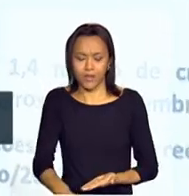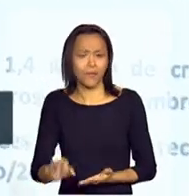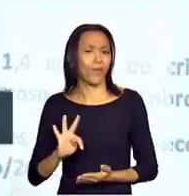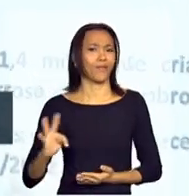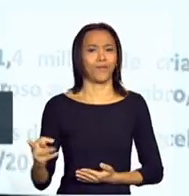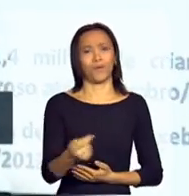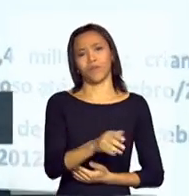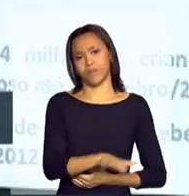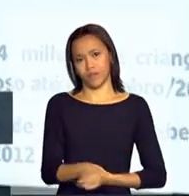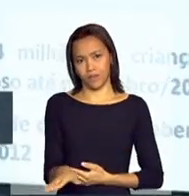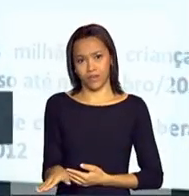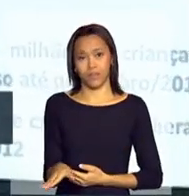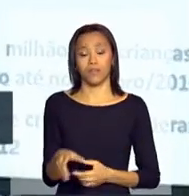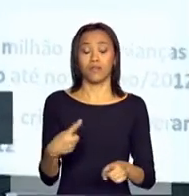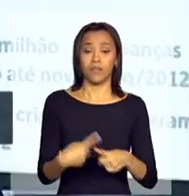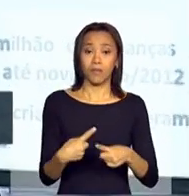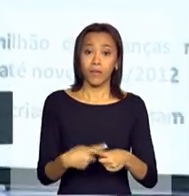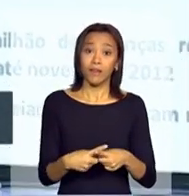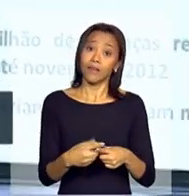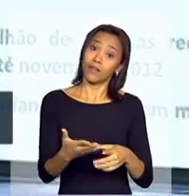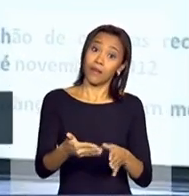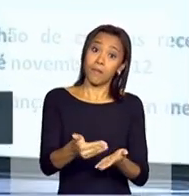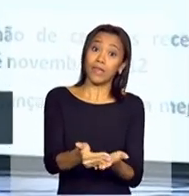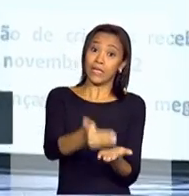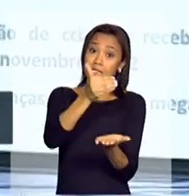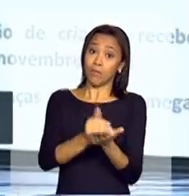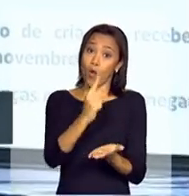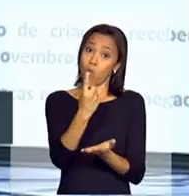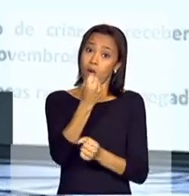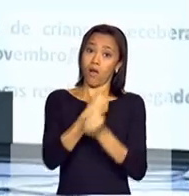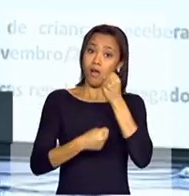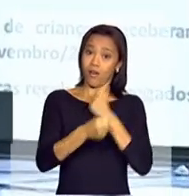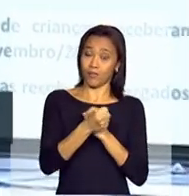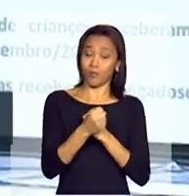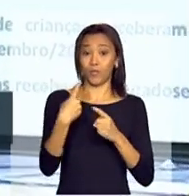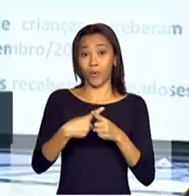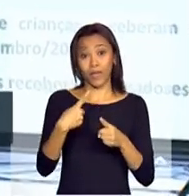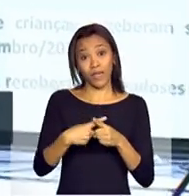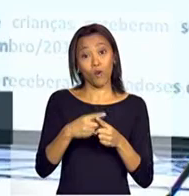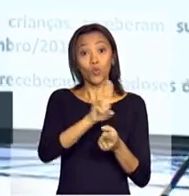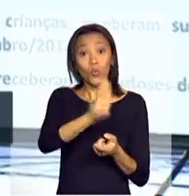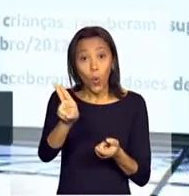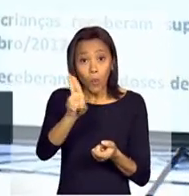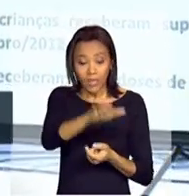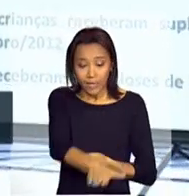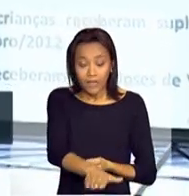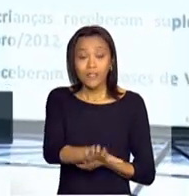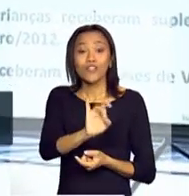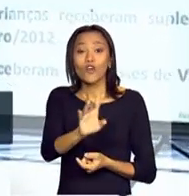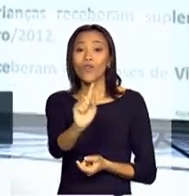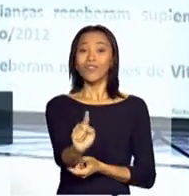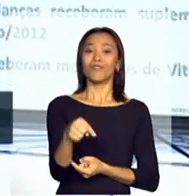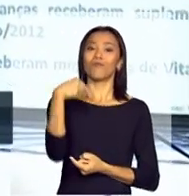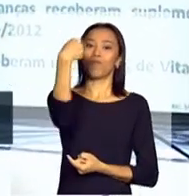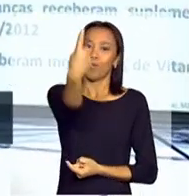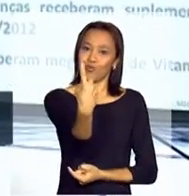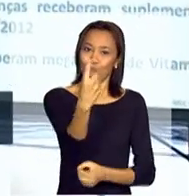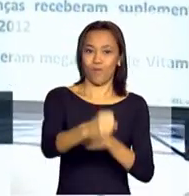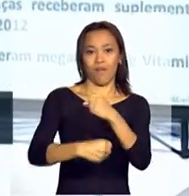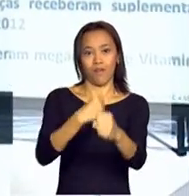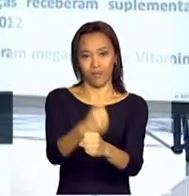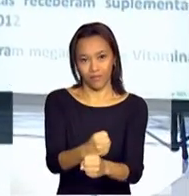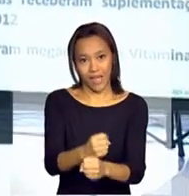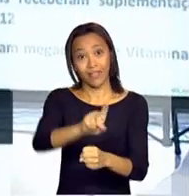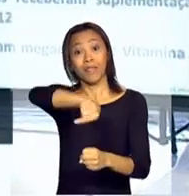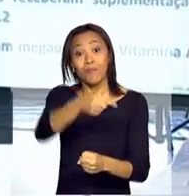E antecipa, às vezes, acaba antecipando em até mais de um ano, porque o nome da criança ia aparecer daqui a um ano. Na modalidade antiga, o prefeito só